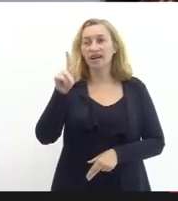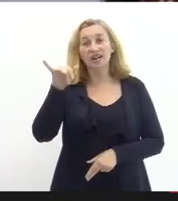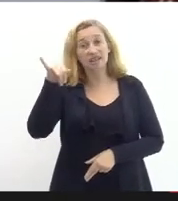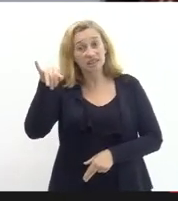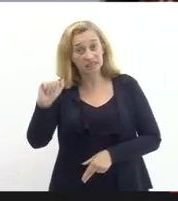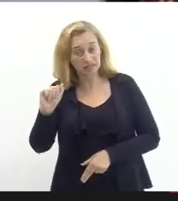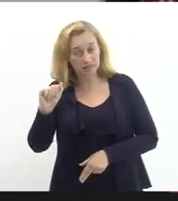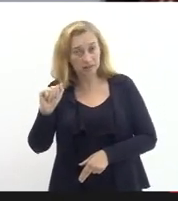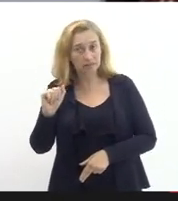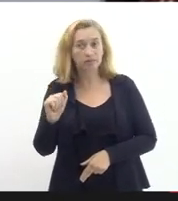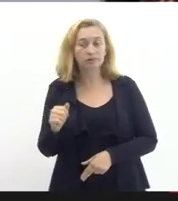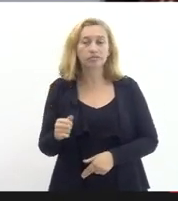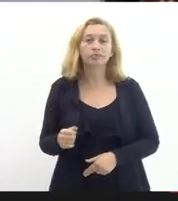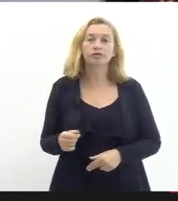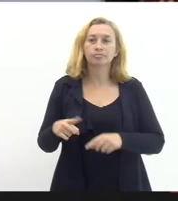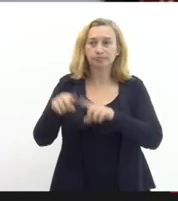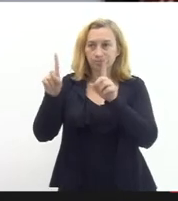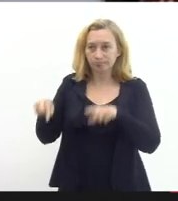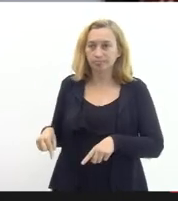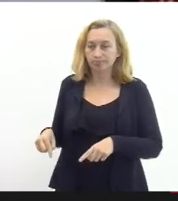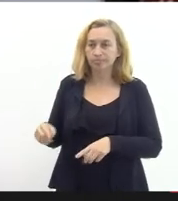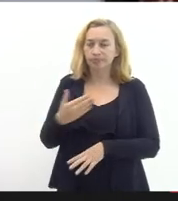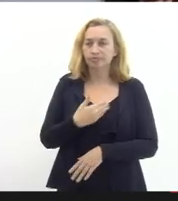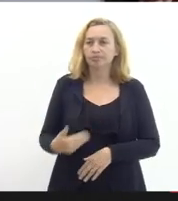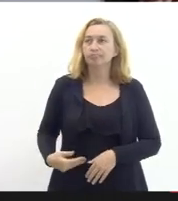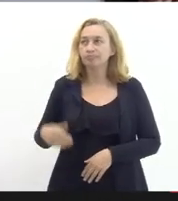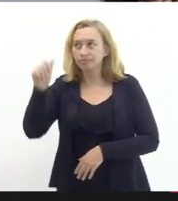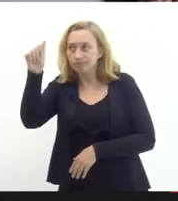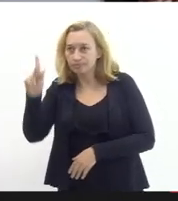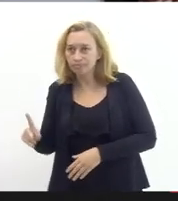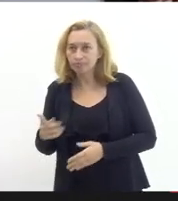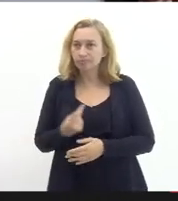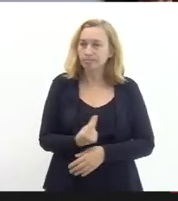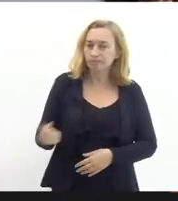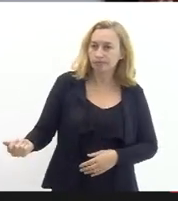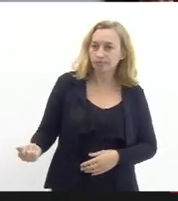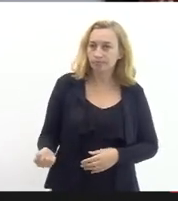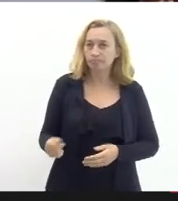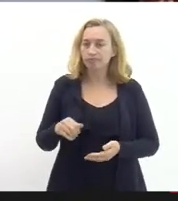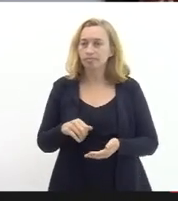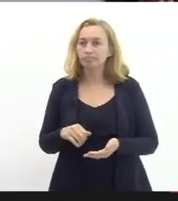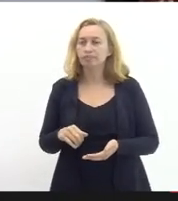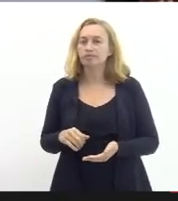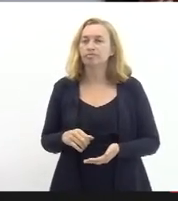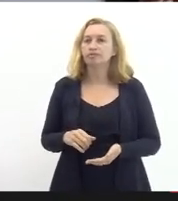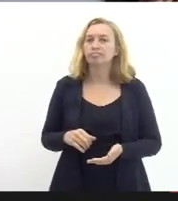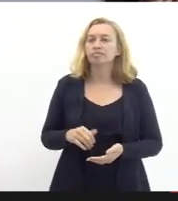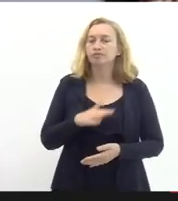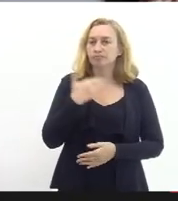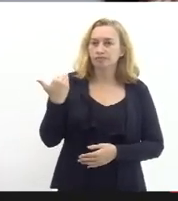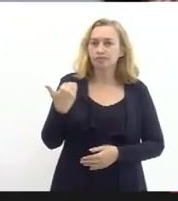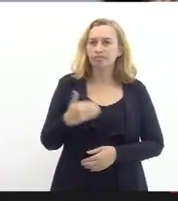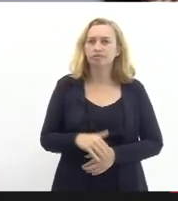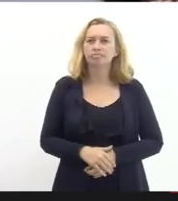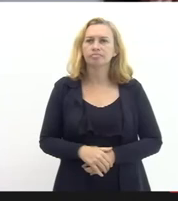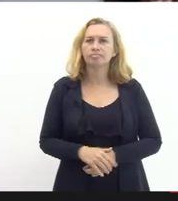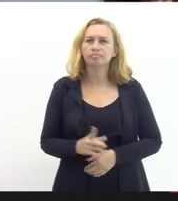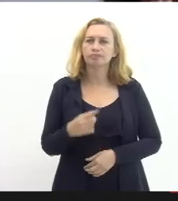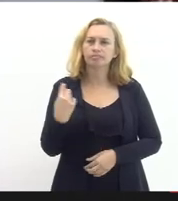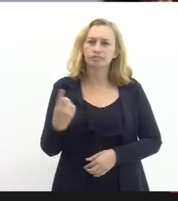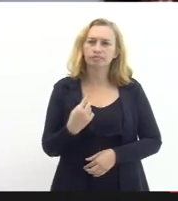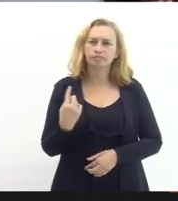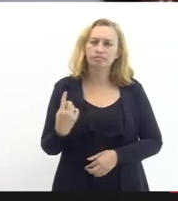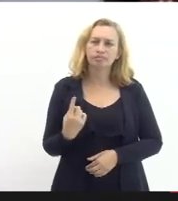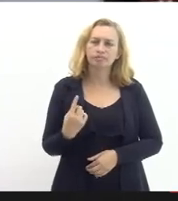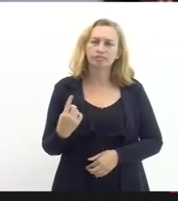definitivo do servidor por aposentadoria exoneração demissão ou falecimento então nós optamos por